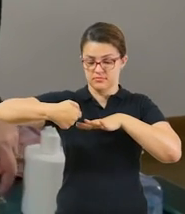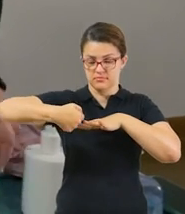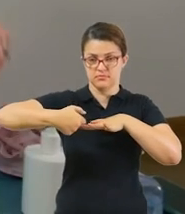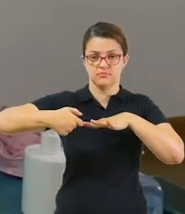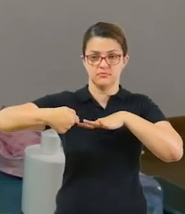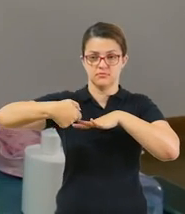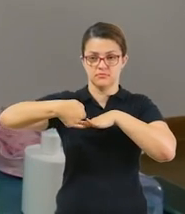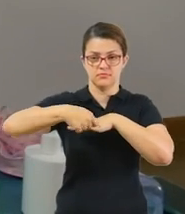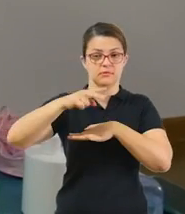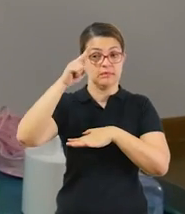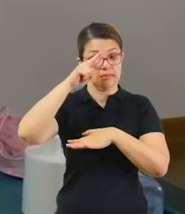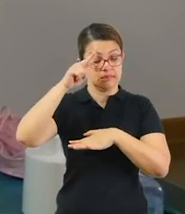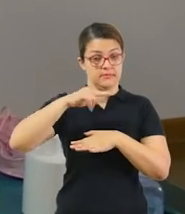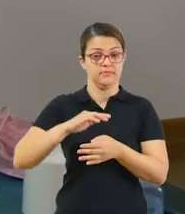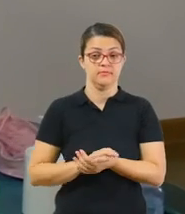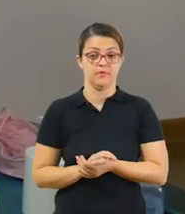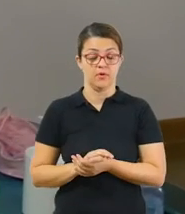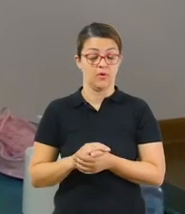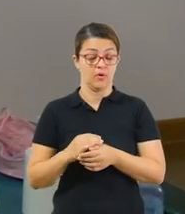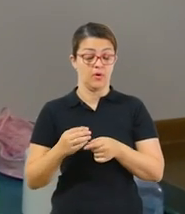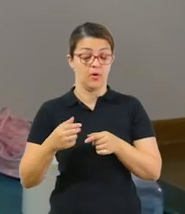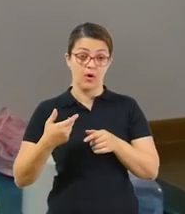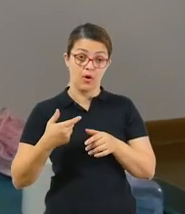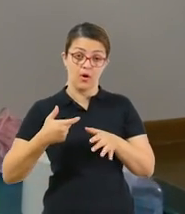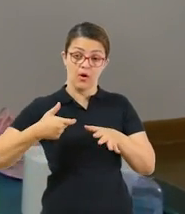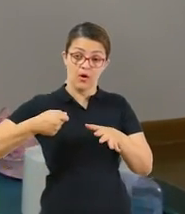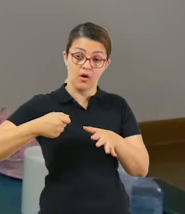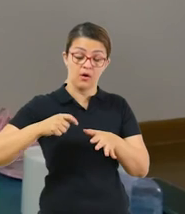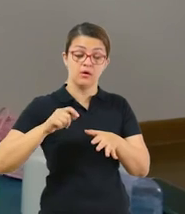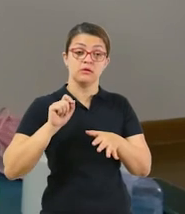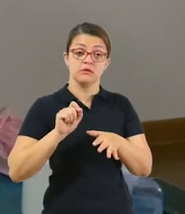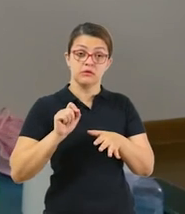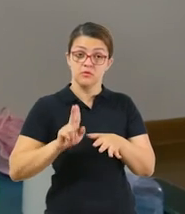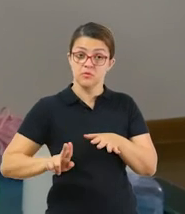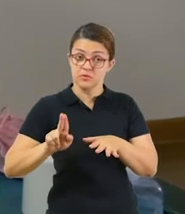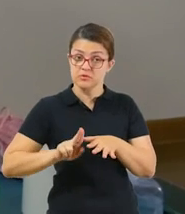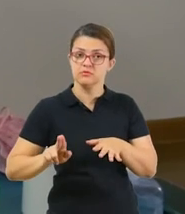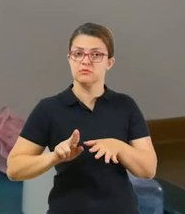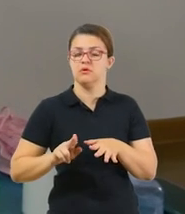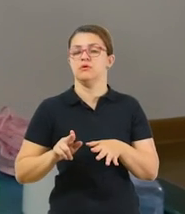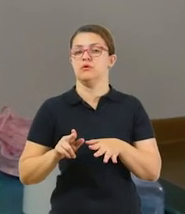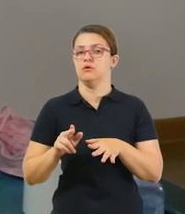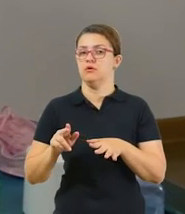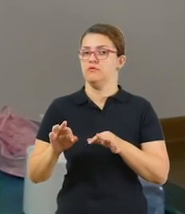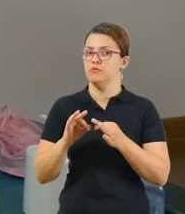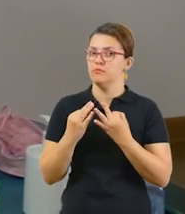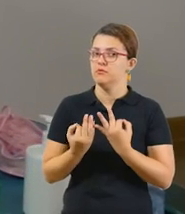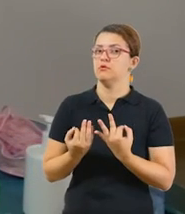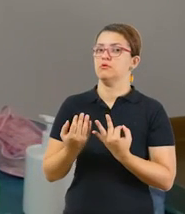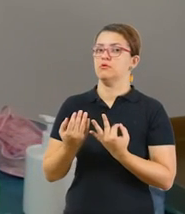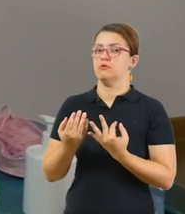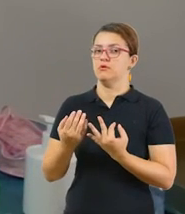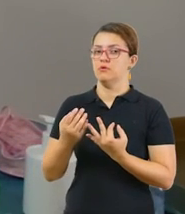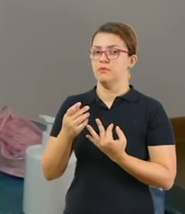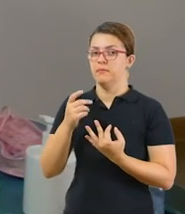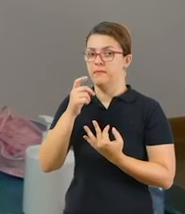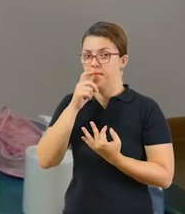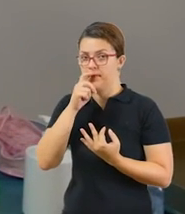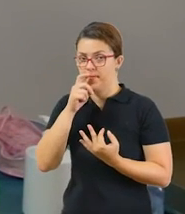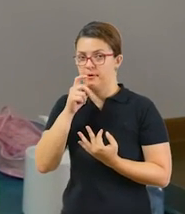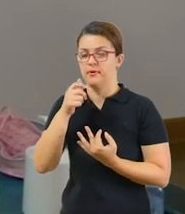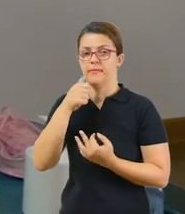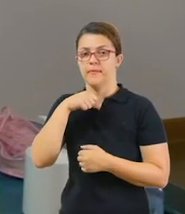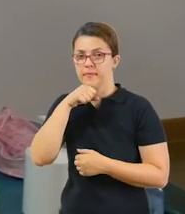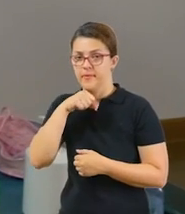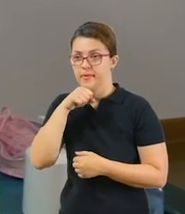unhas. Lembre-se que esse tipo de cortador de unha, quem deve usar em vocês, é o responsável, a mamãe ou o papai, tá